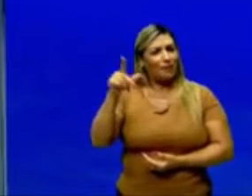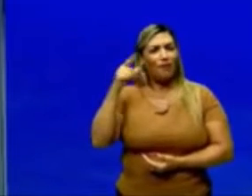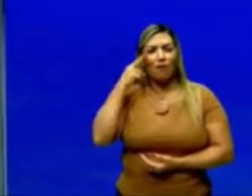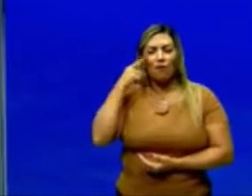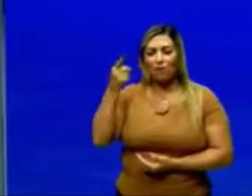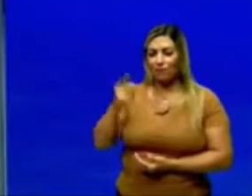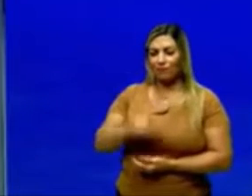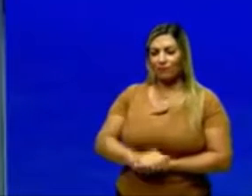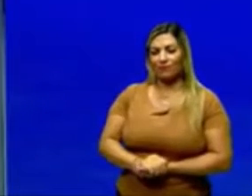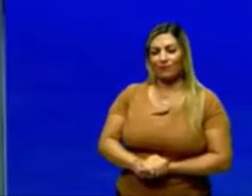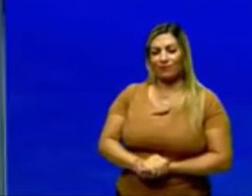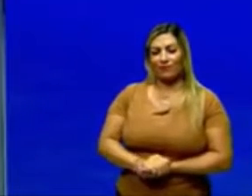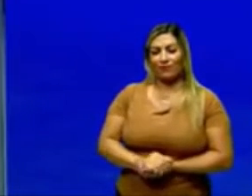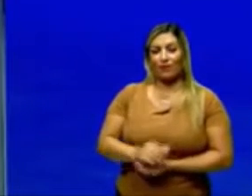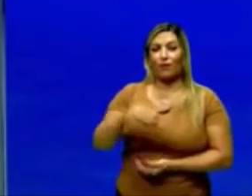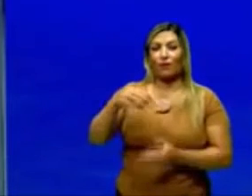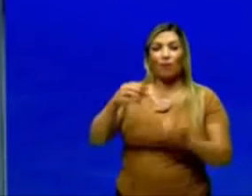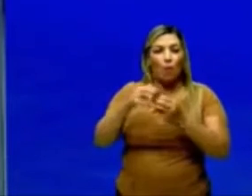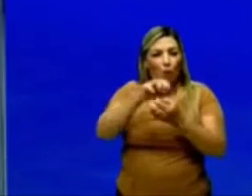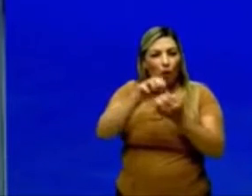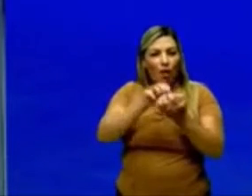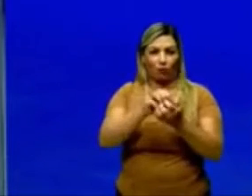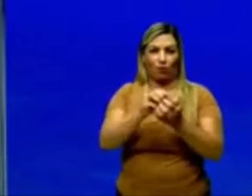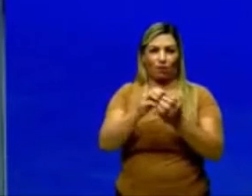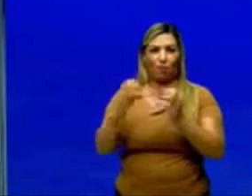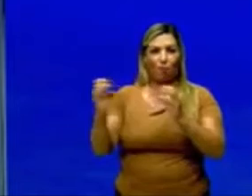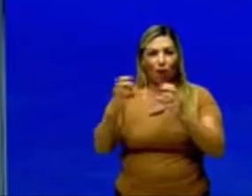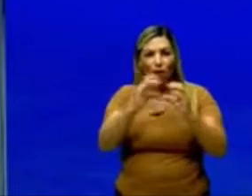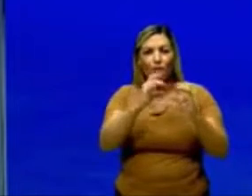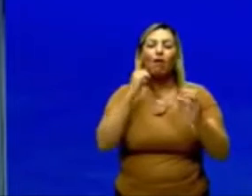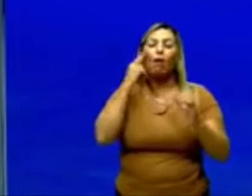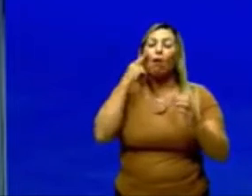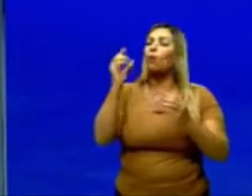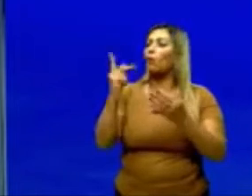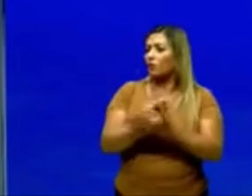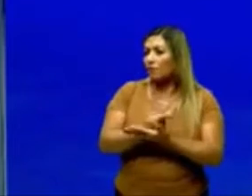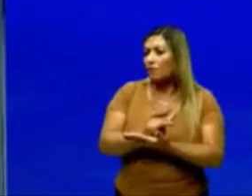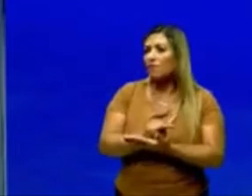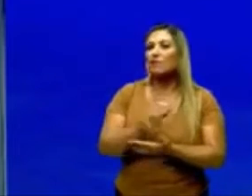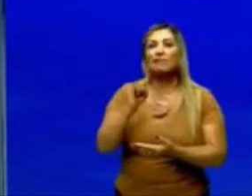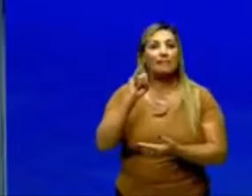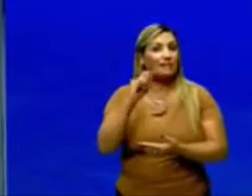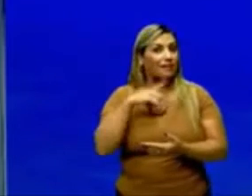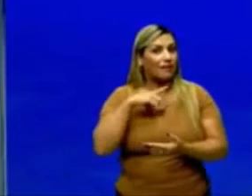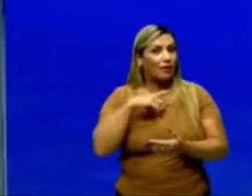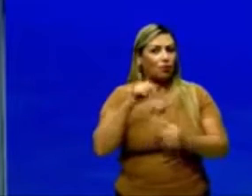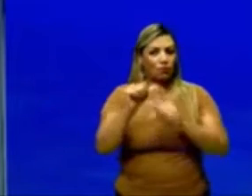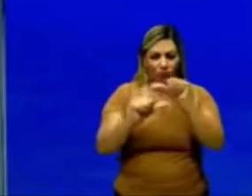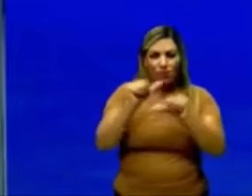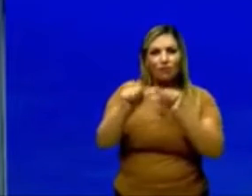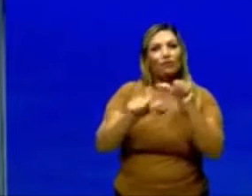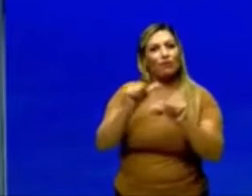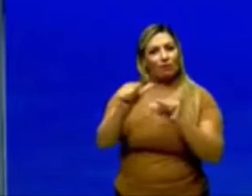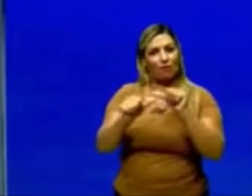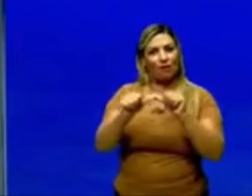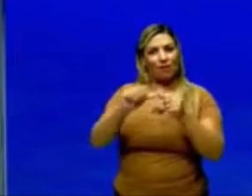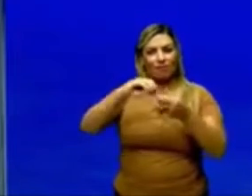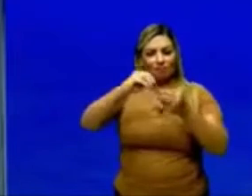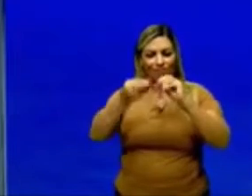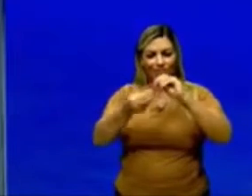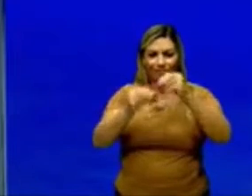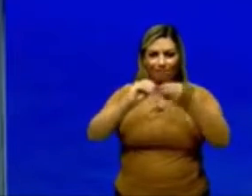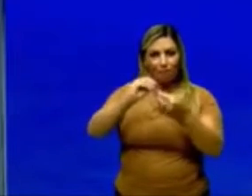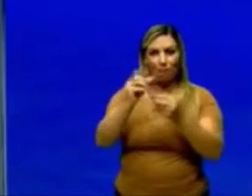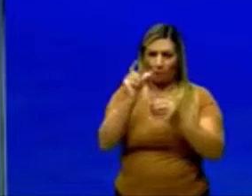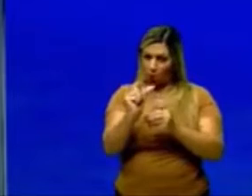uma molécula. E aí o que que acontece, né? Se eu fizer modificação nessa molécula menor,